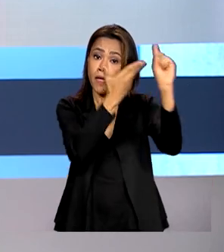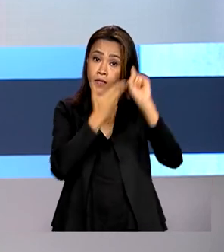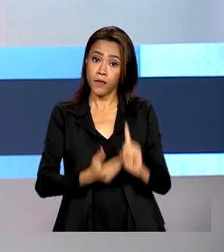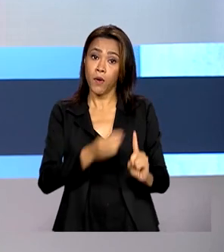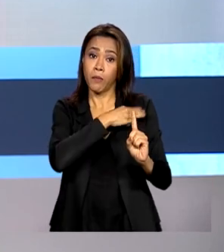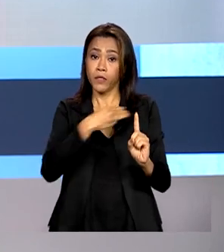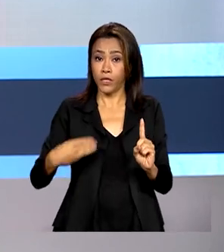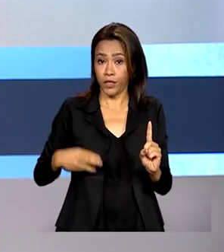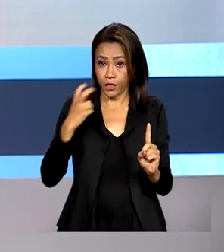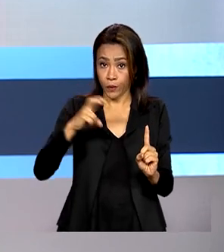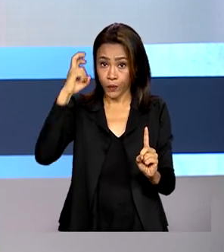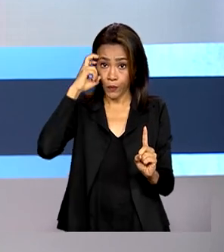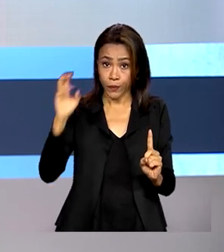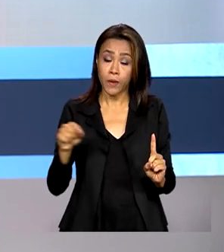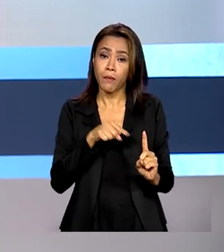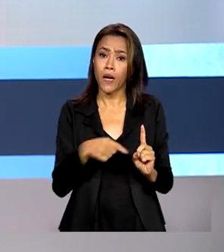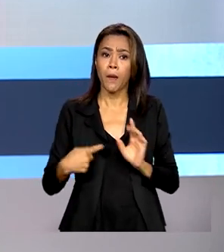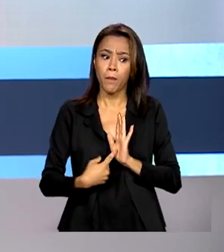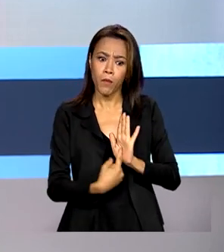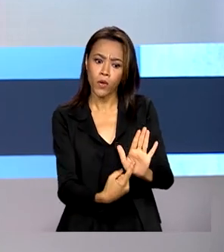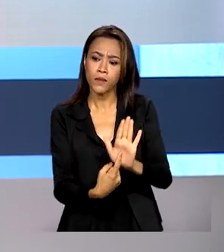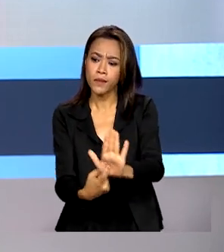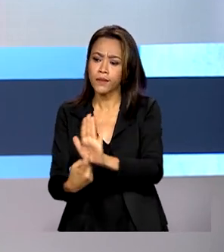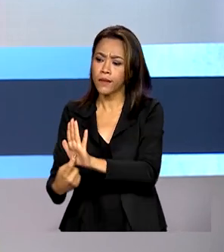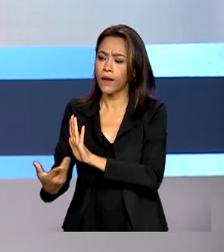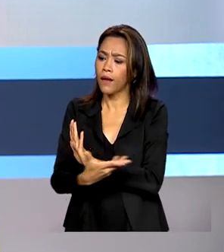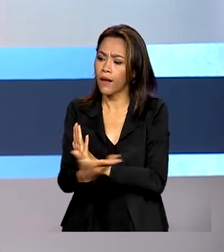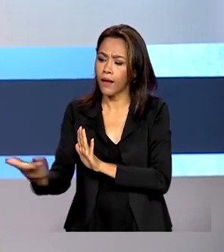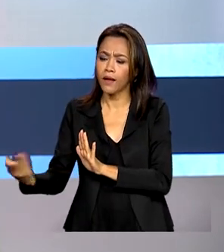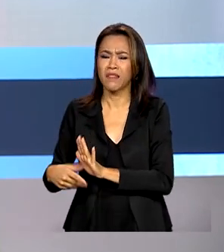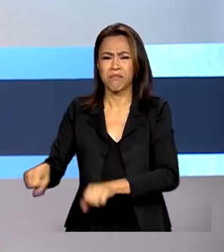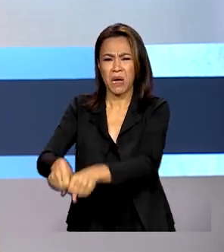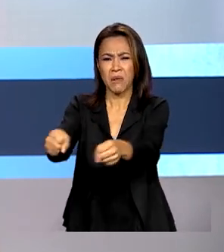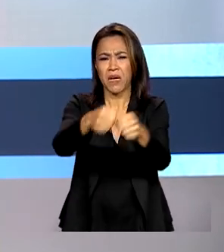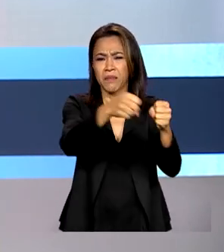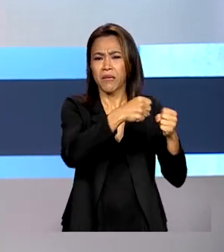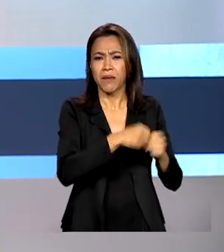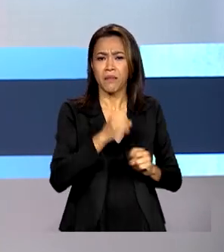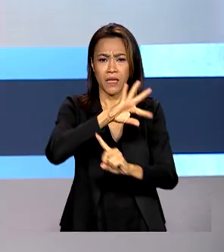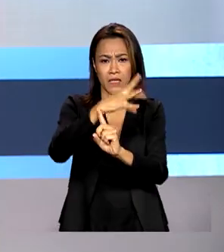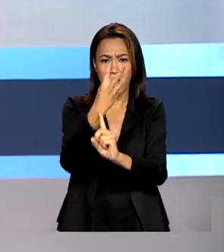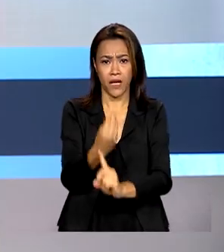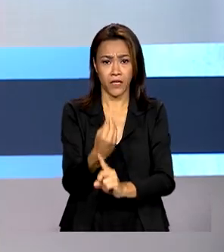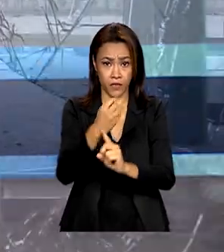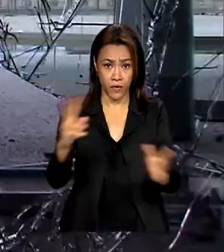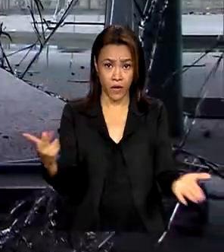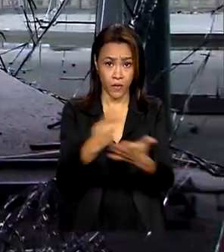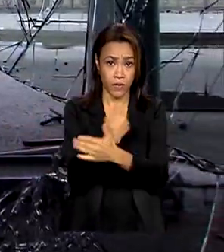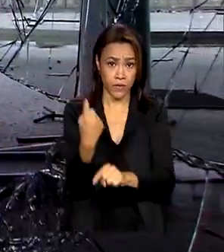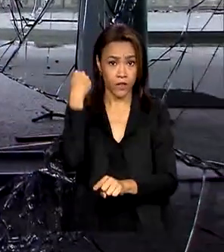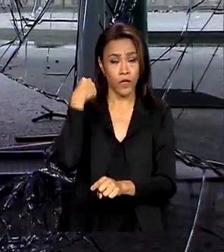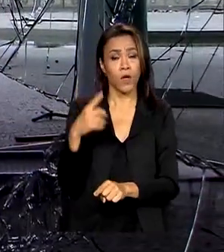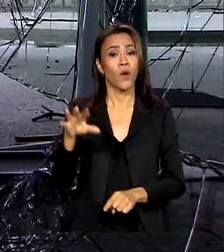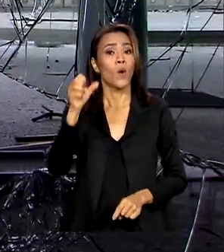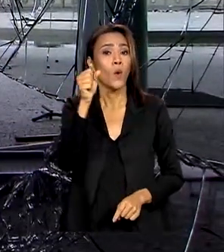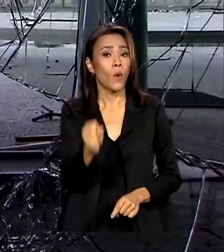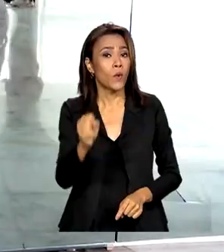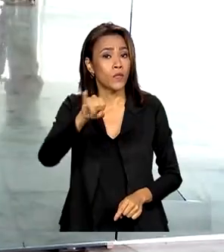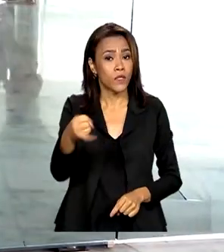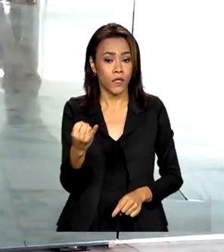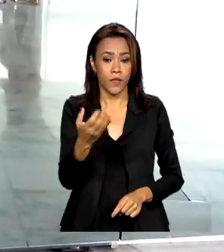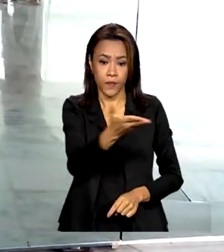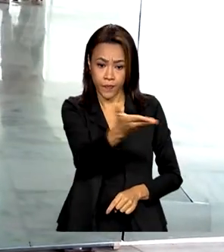Palácio do Planalto, para mostrar as obras de arte depredadas no dia 8 de janeiro. No Palácio do